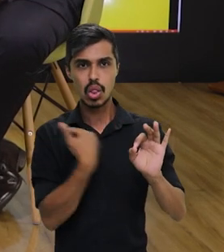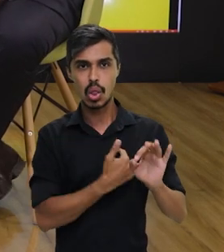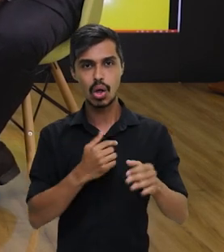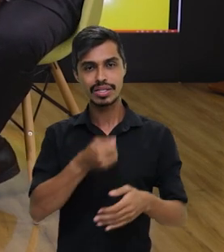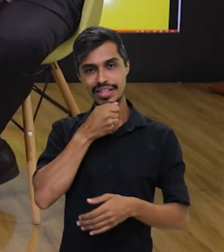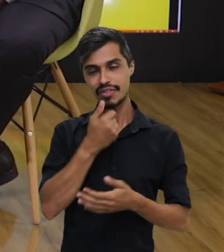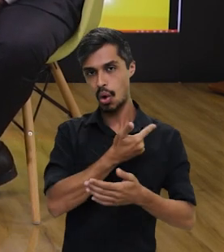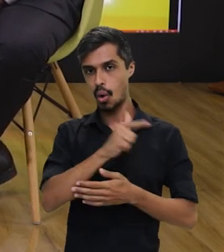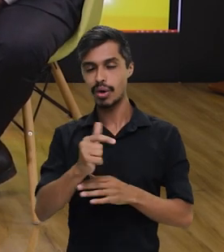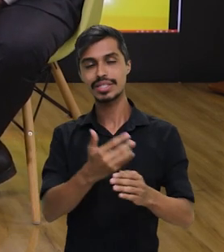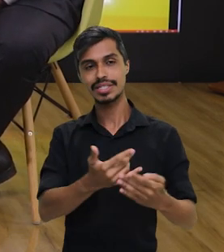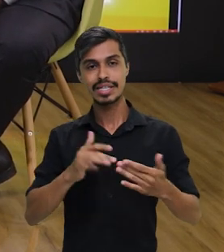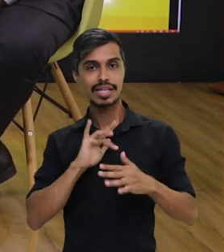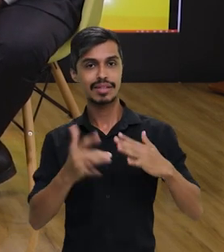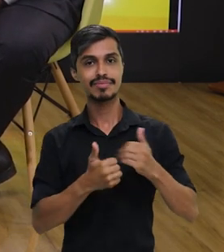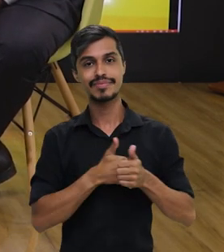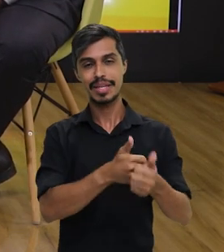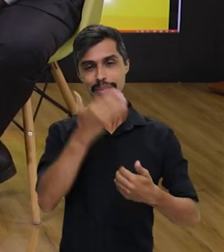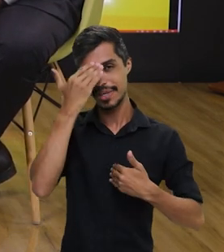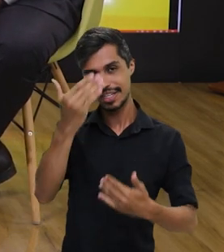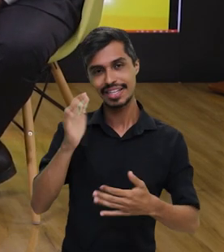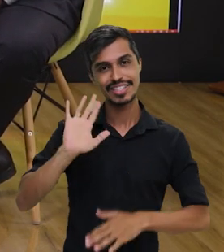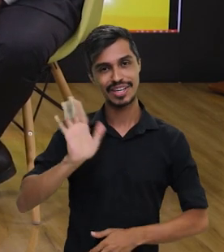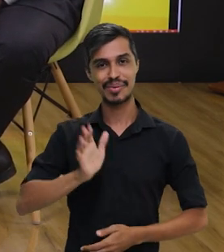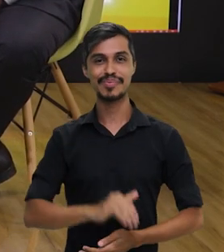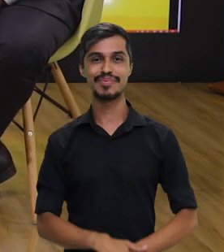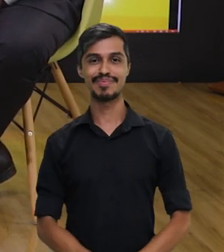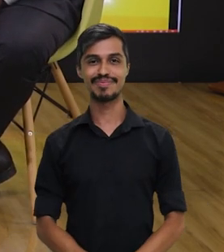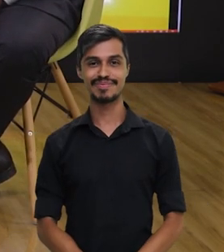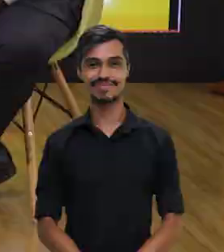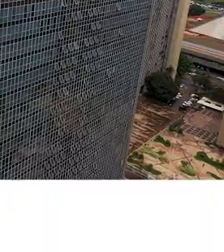sociais. Obrigada pela companhia e até o próximo programa.